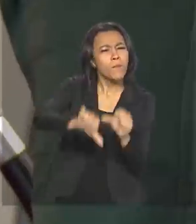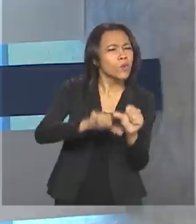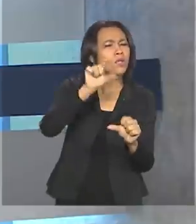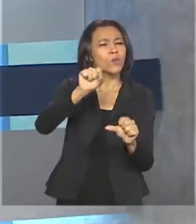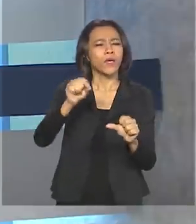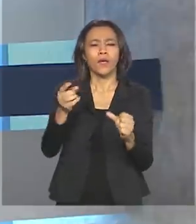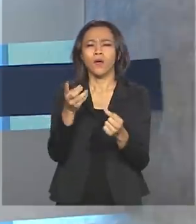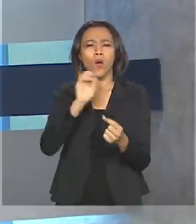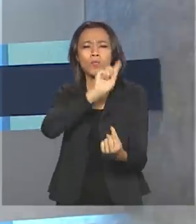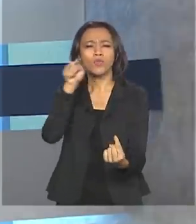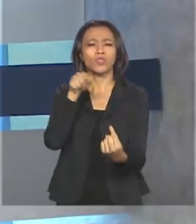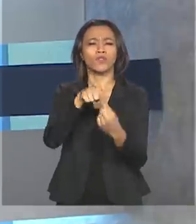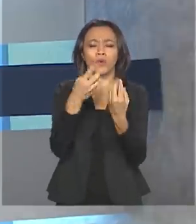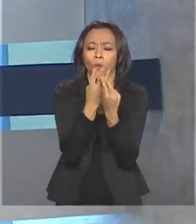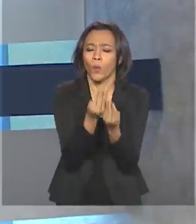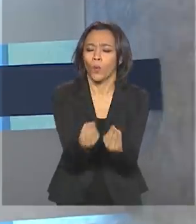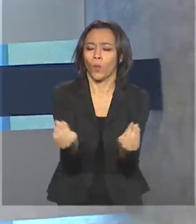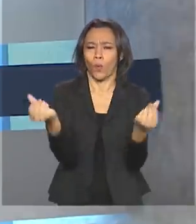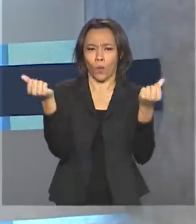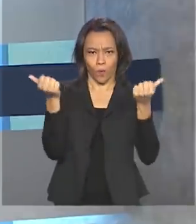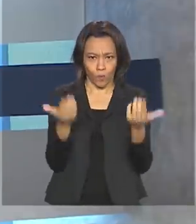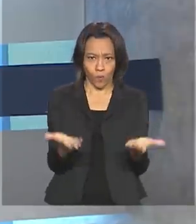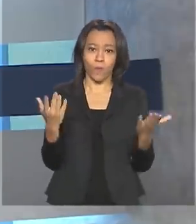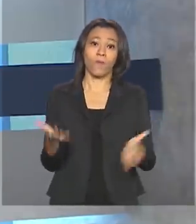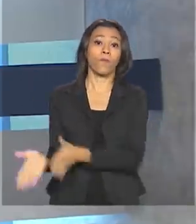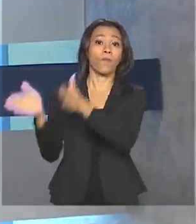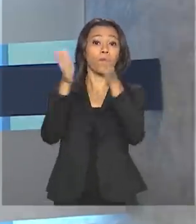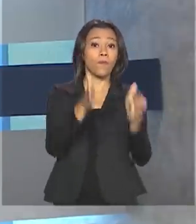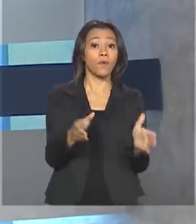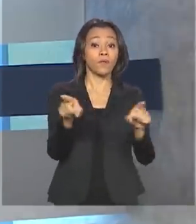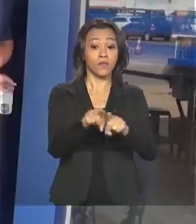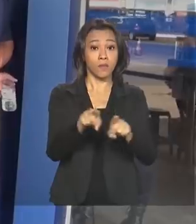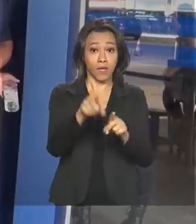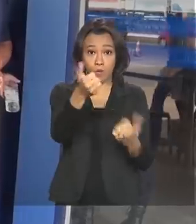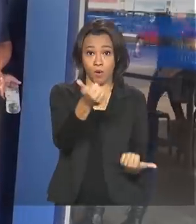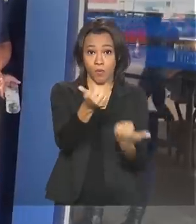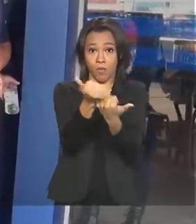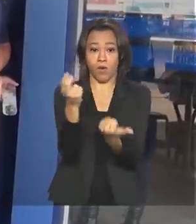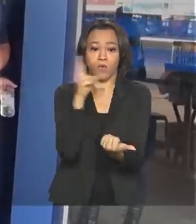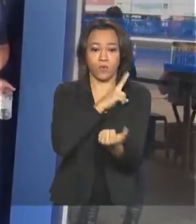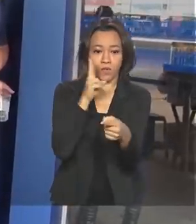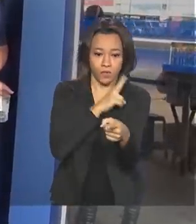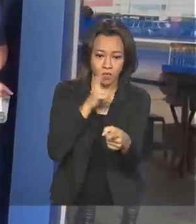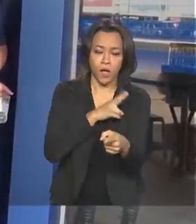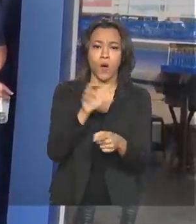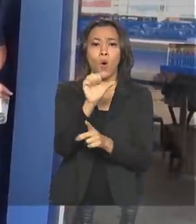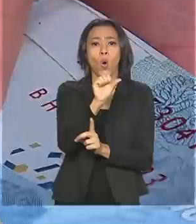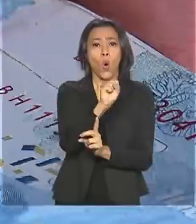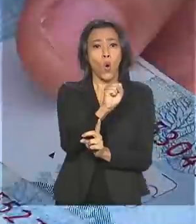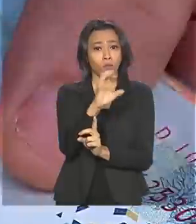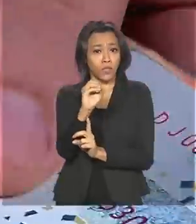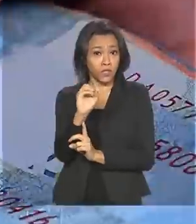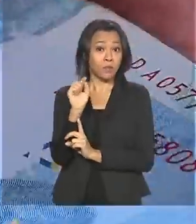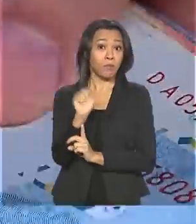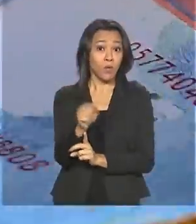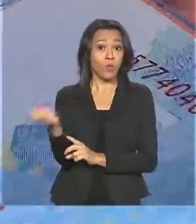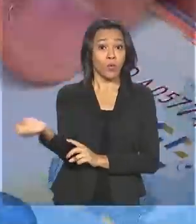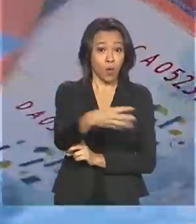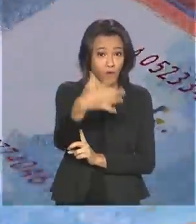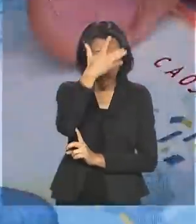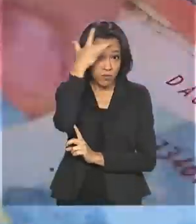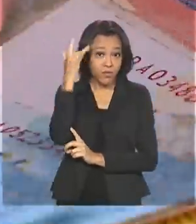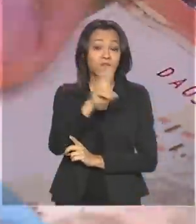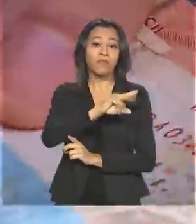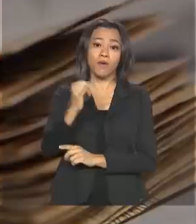mais eficiência e menos consumo. E veja também auxílio emergencial. 800 mil novos beneficiários